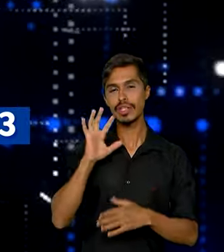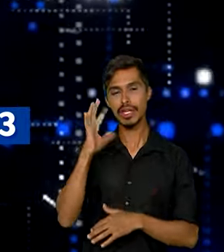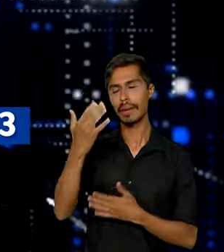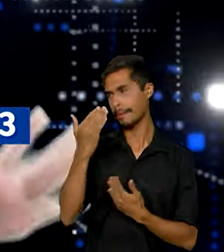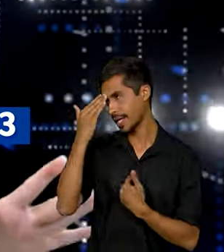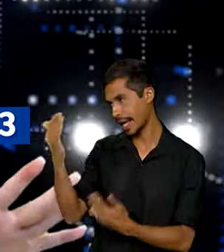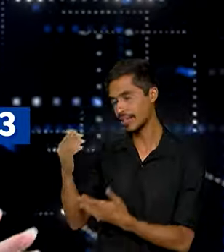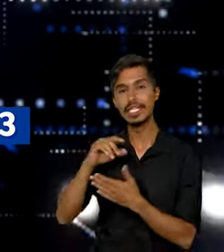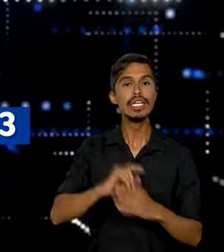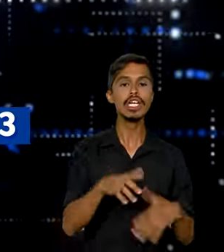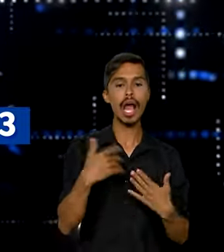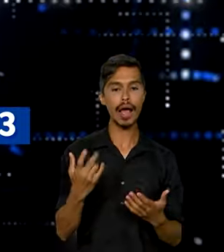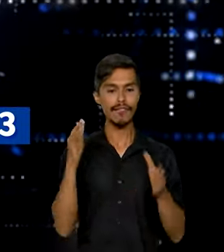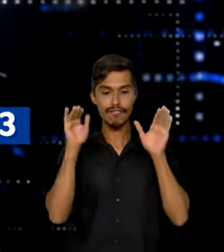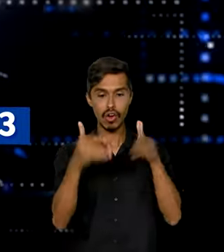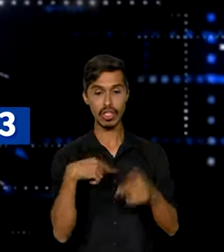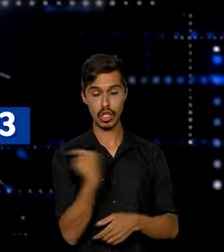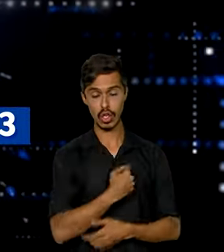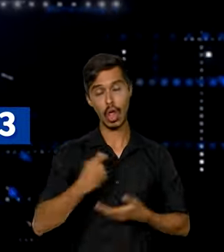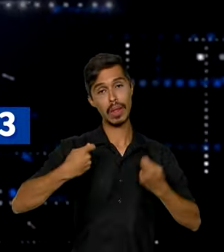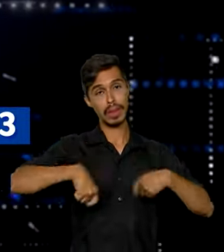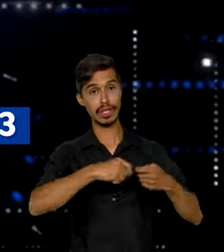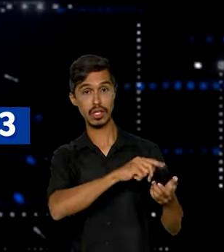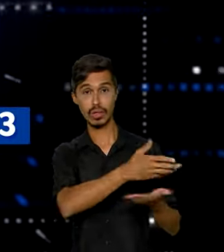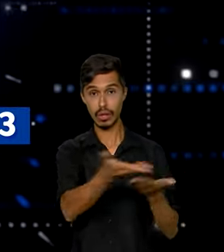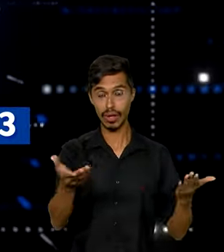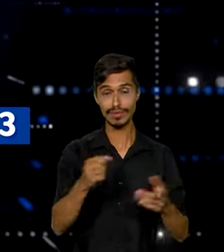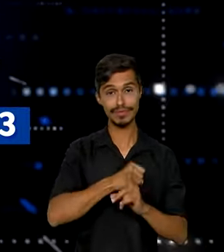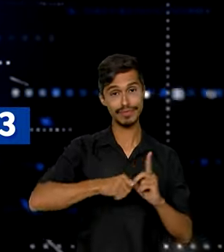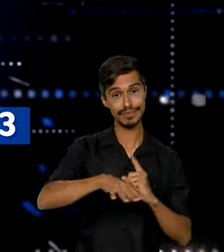obrigada, centradas nas necessidades dos cidadãos.